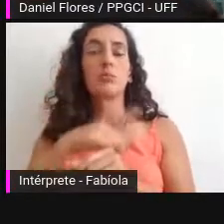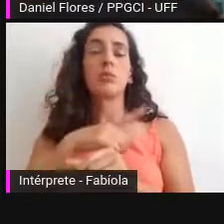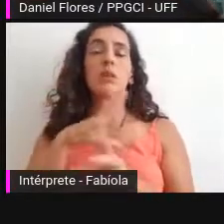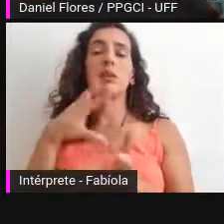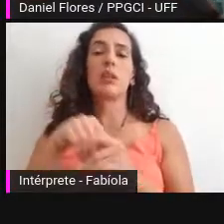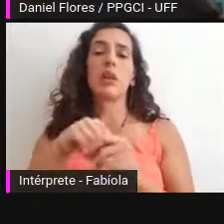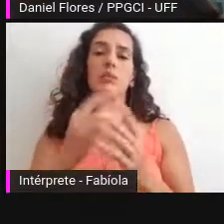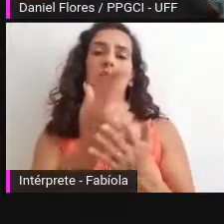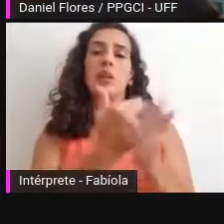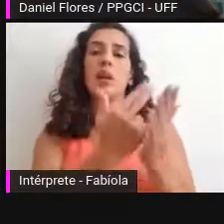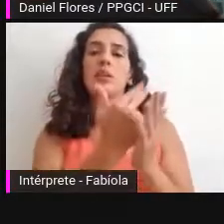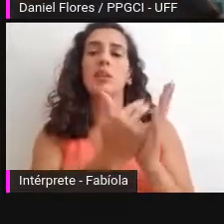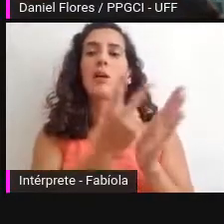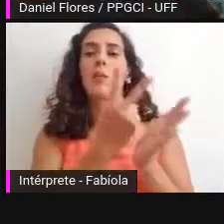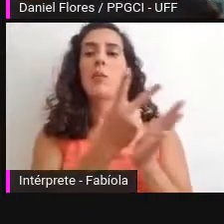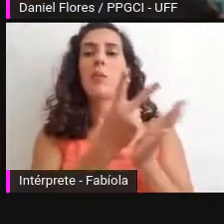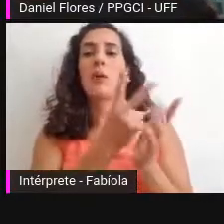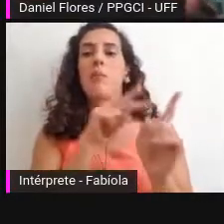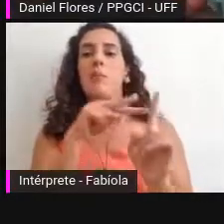abordagem